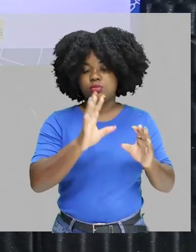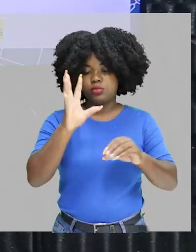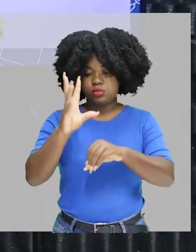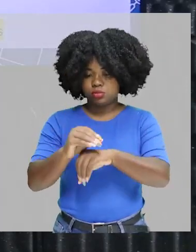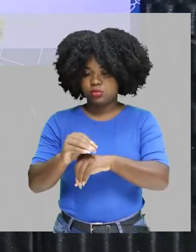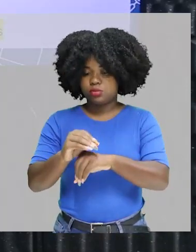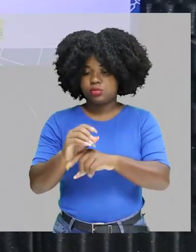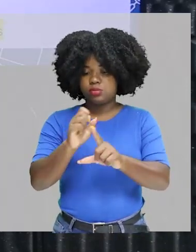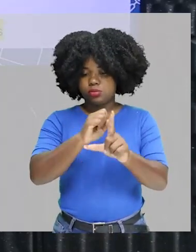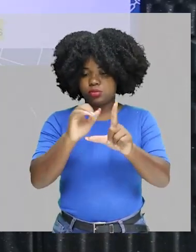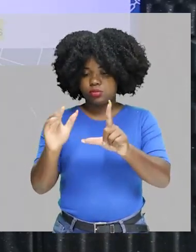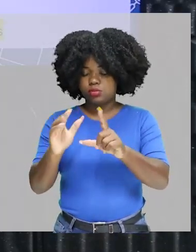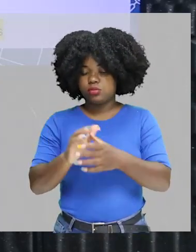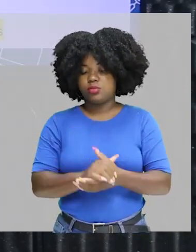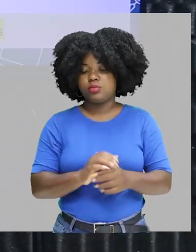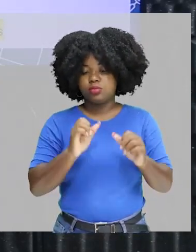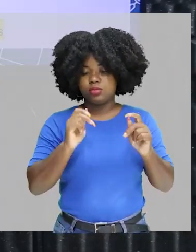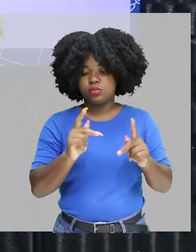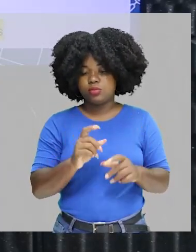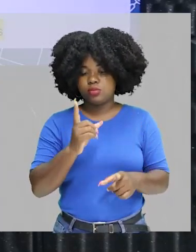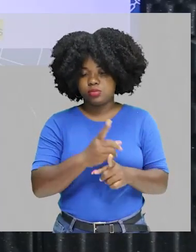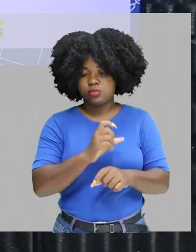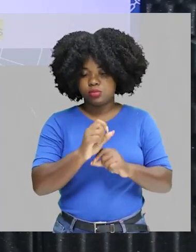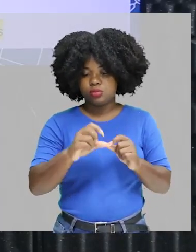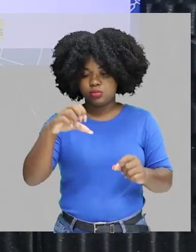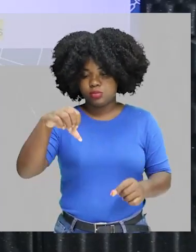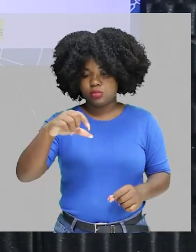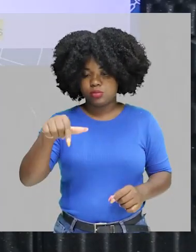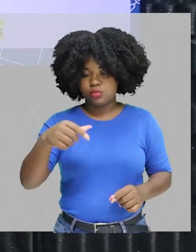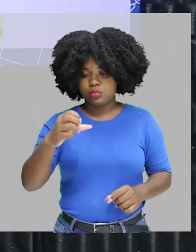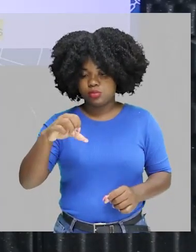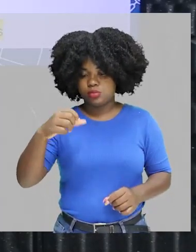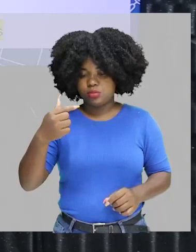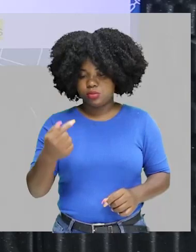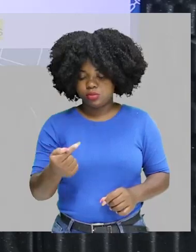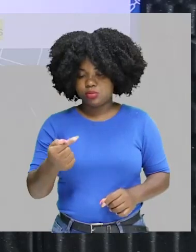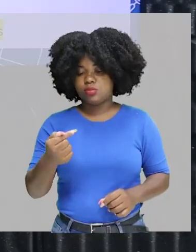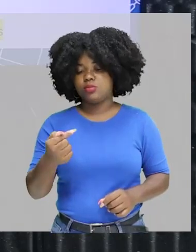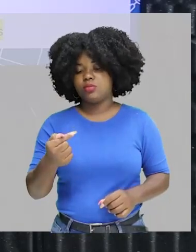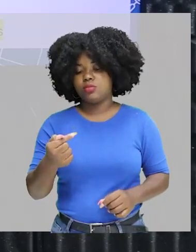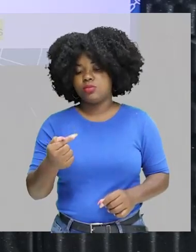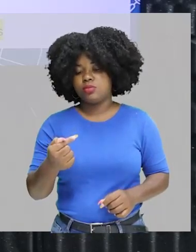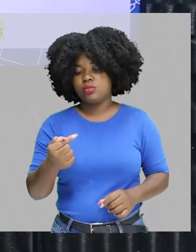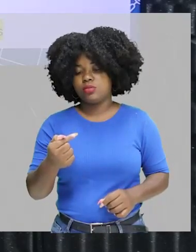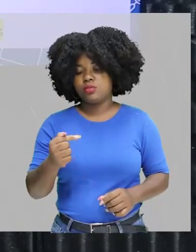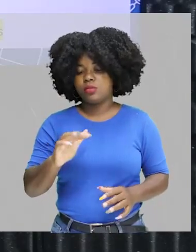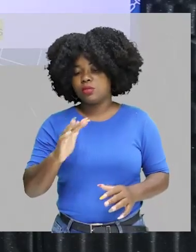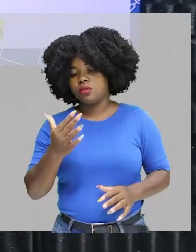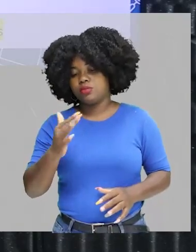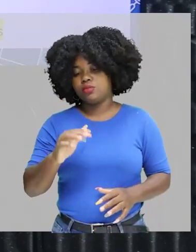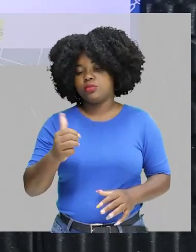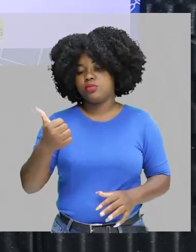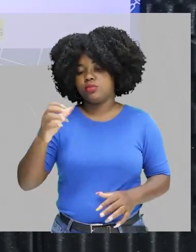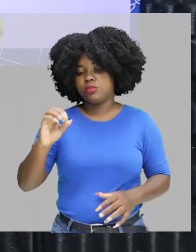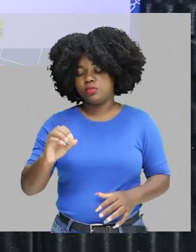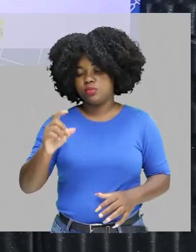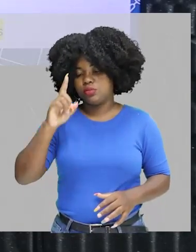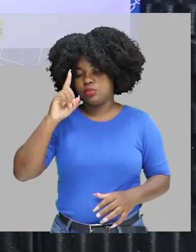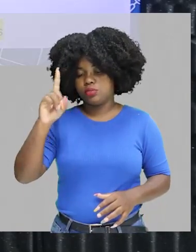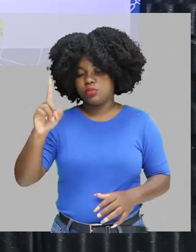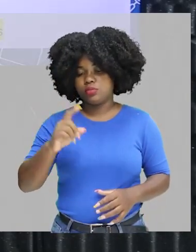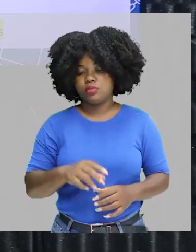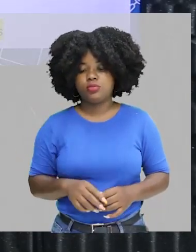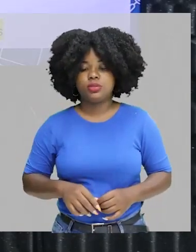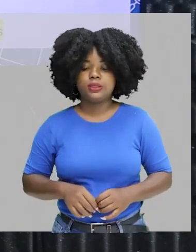tela, faça esse cálculo. Nós vamos encontrar um valor de 9,97. Aproximando 10